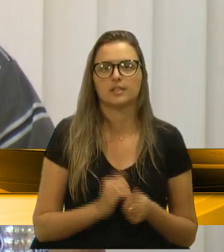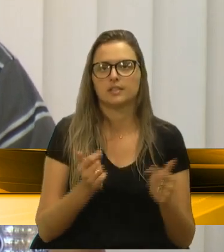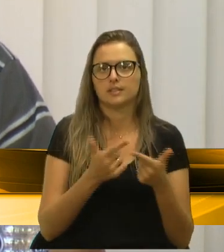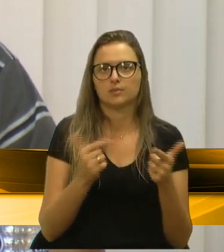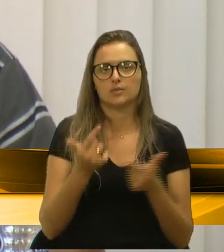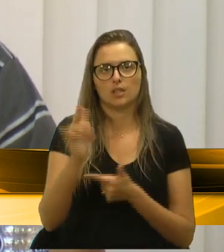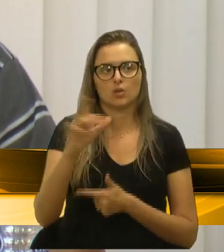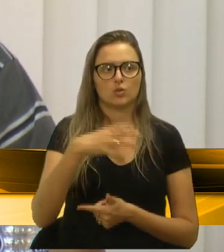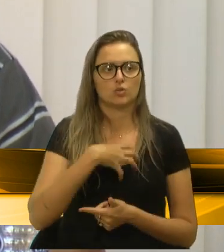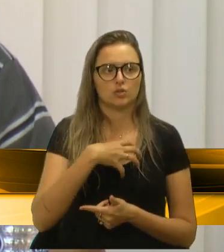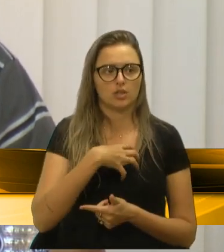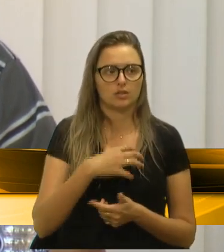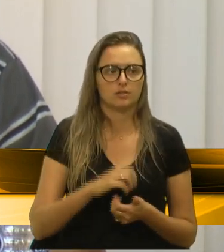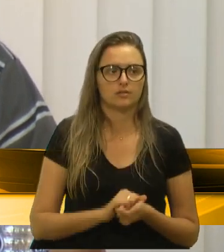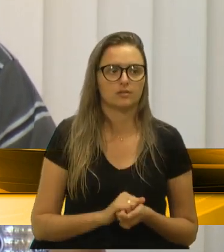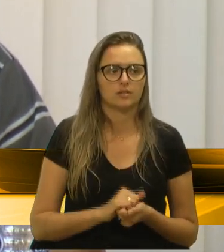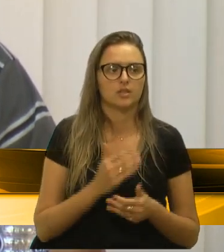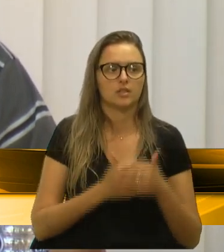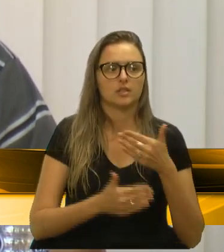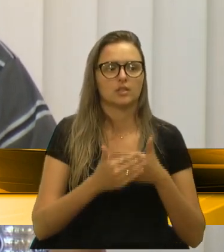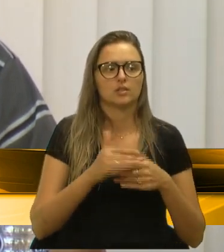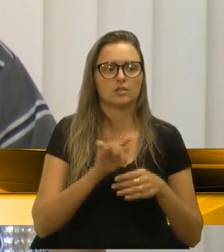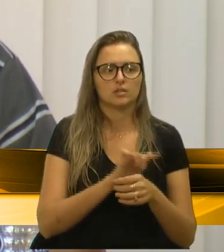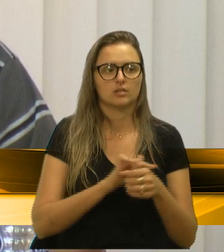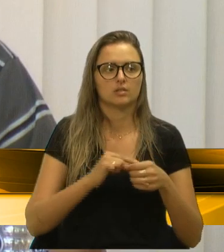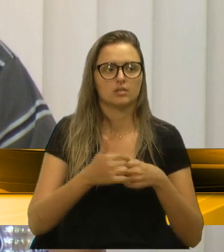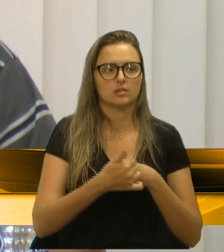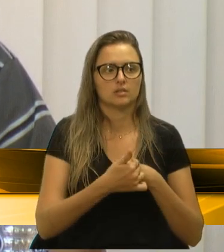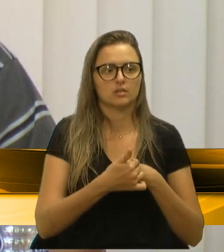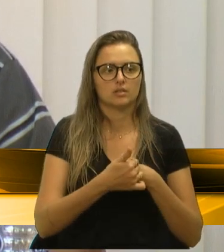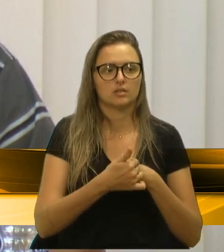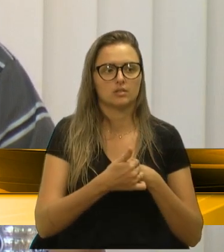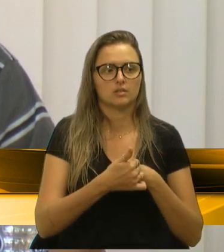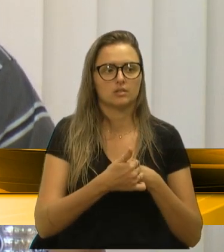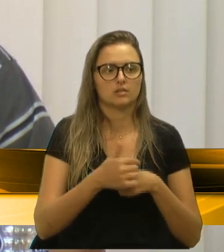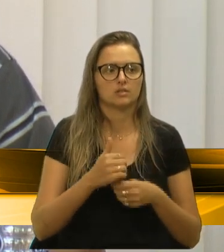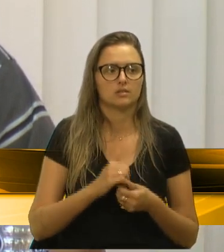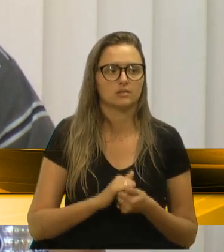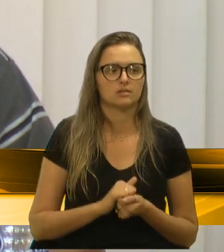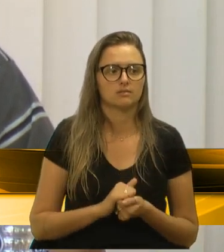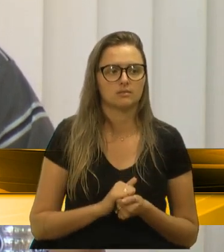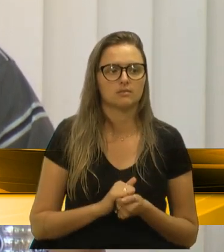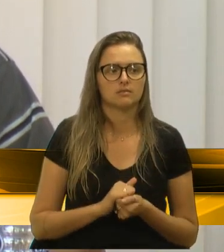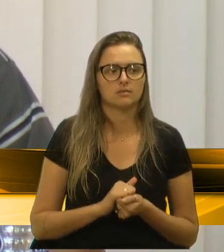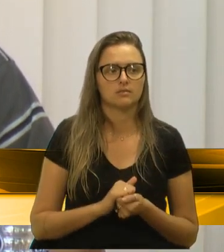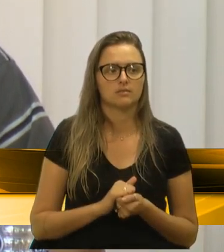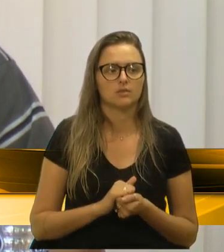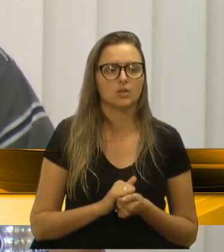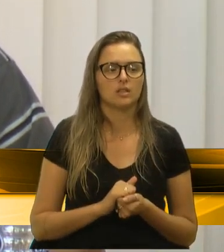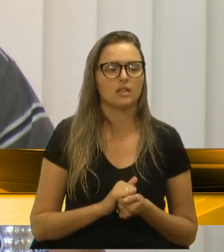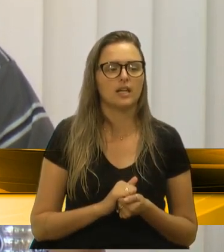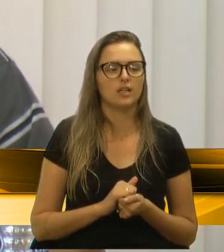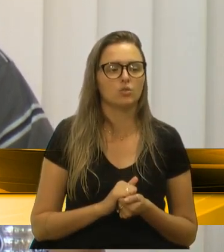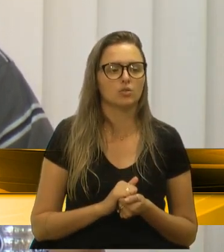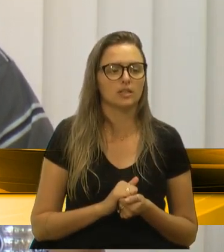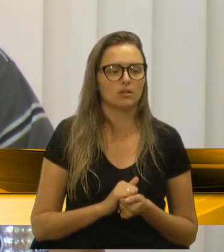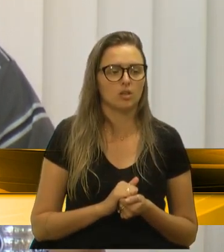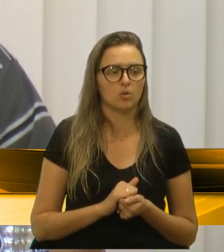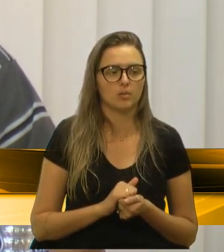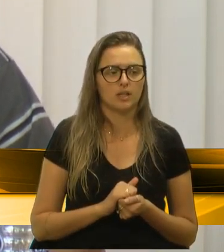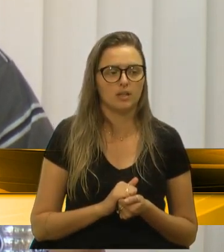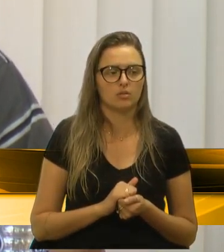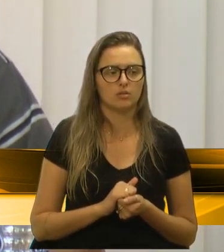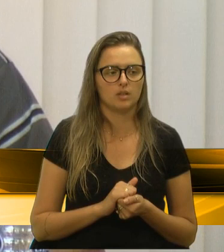maneira. As cidades aqui ao redor têm bastante foco. Então, é muito fácil ele chegar